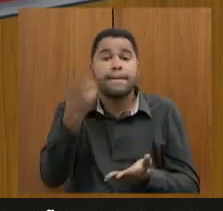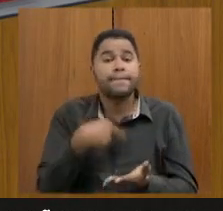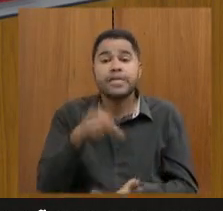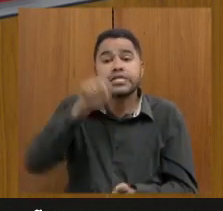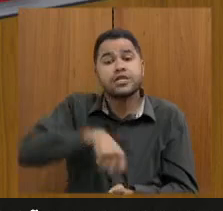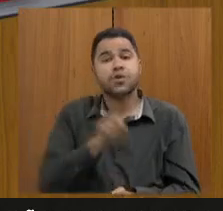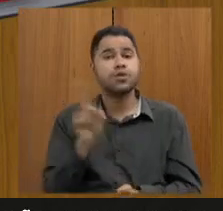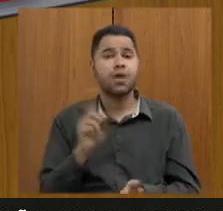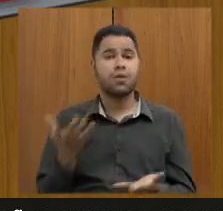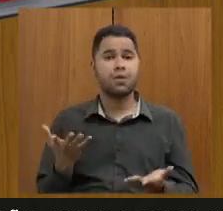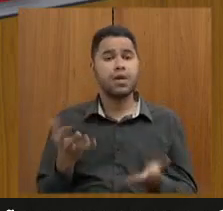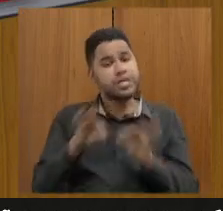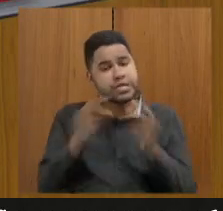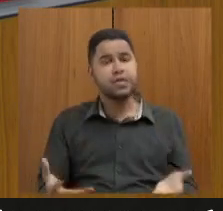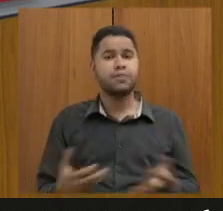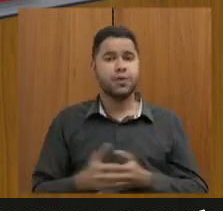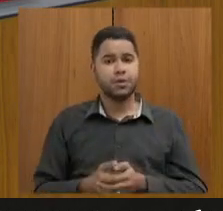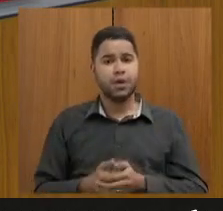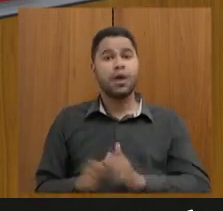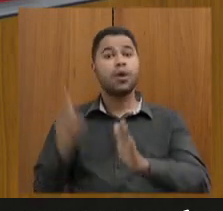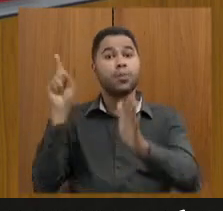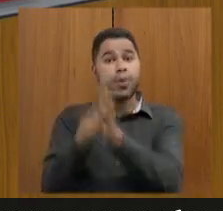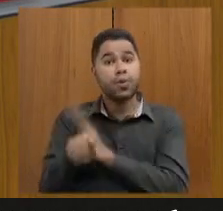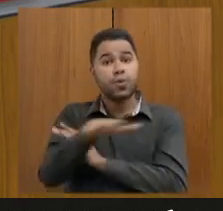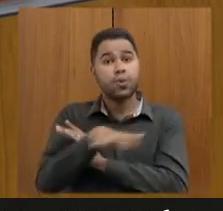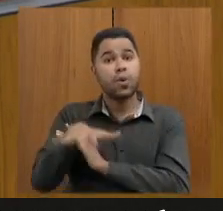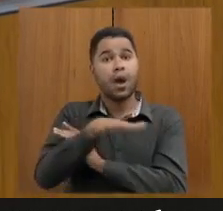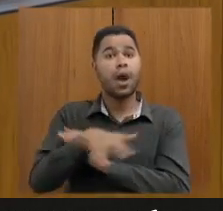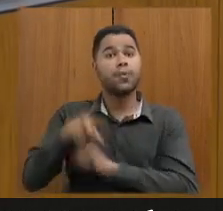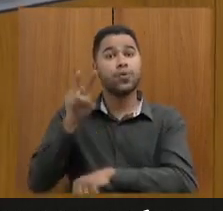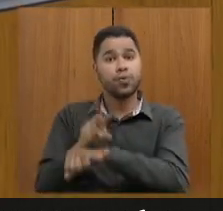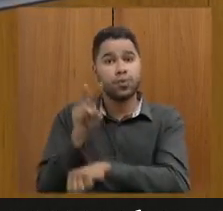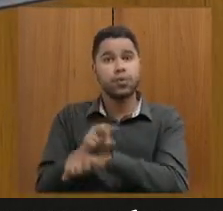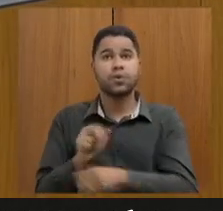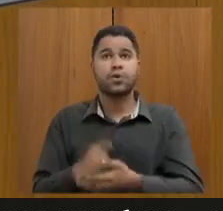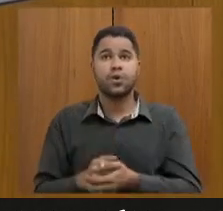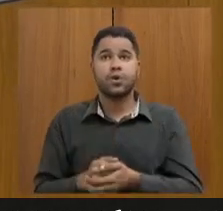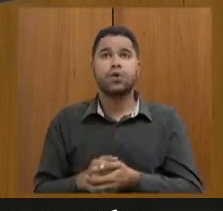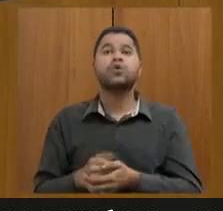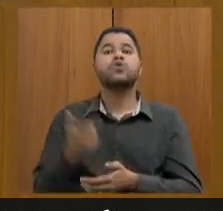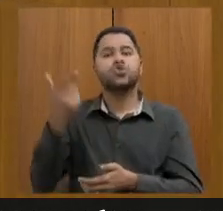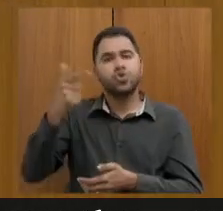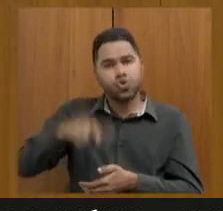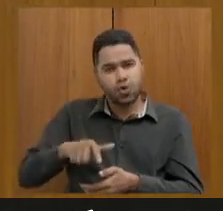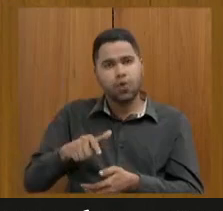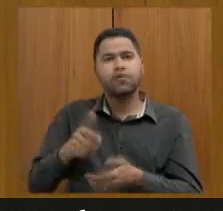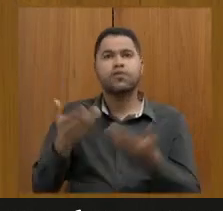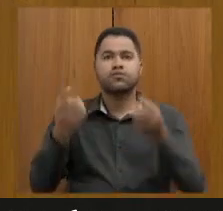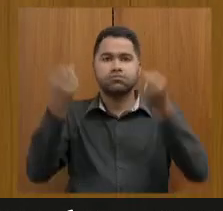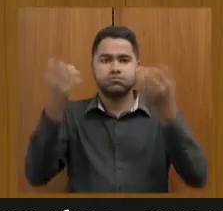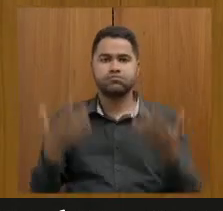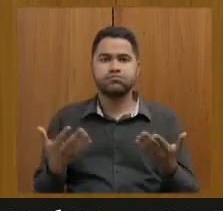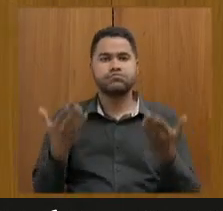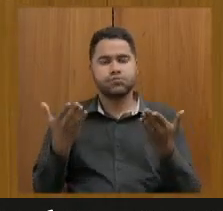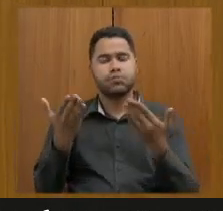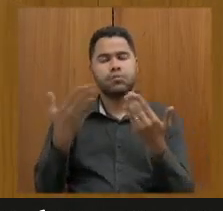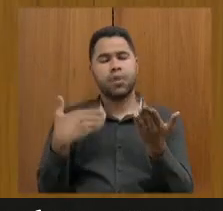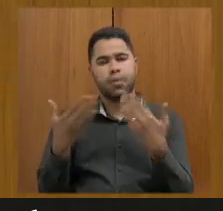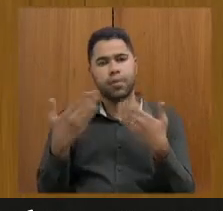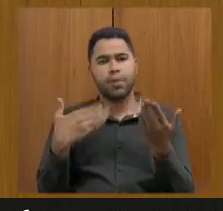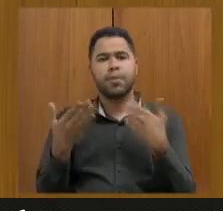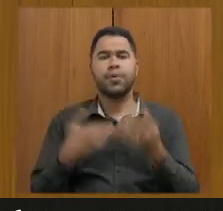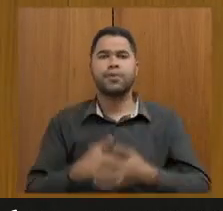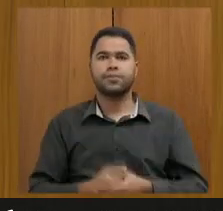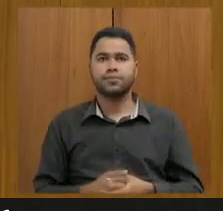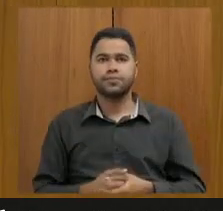objetivas. E eu as pergunto no âmbito do processo de fiscalização. Vou te devolver a palavra para que a gente possa ter as